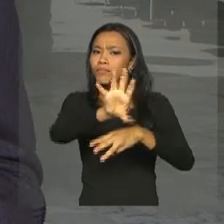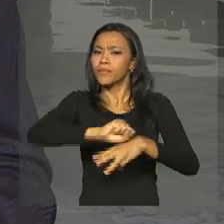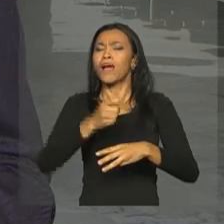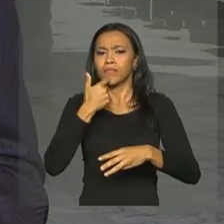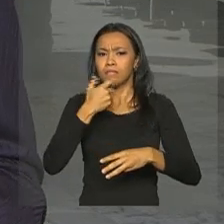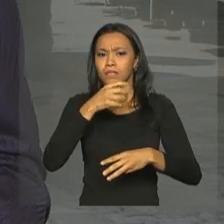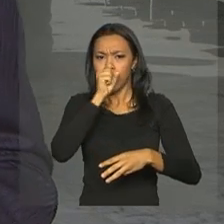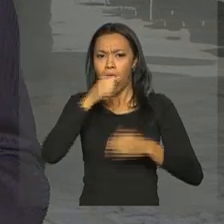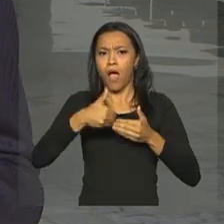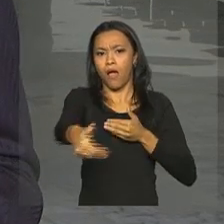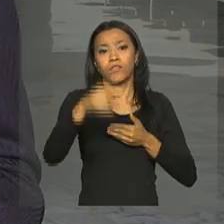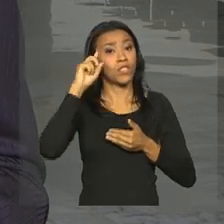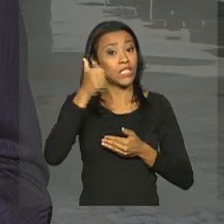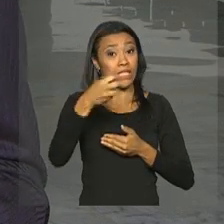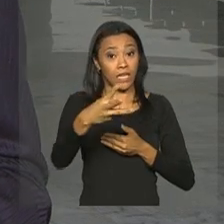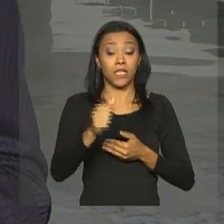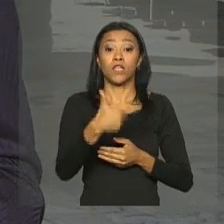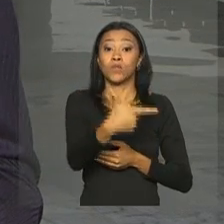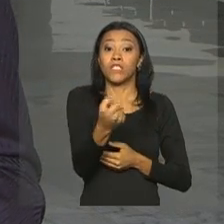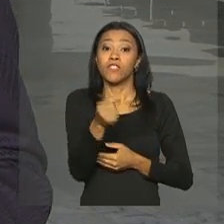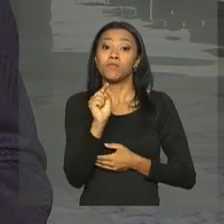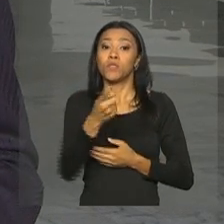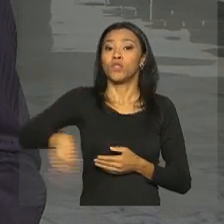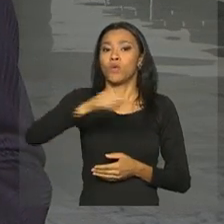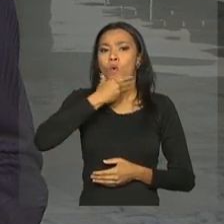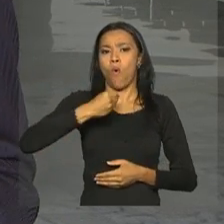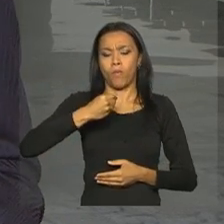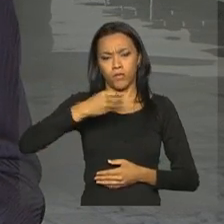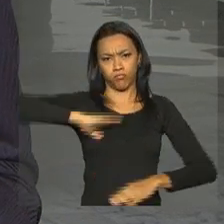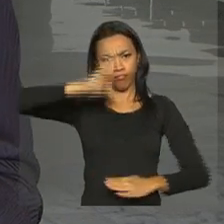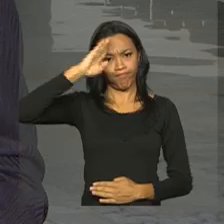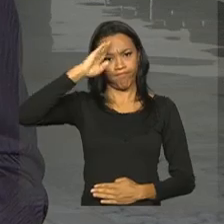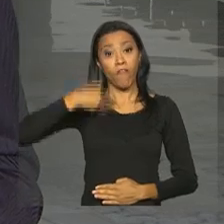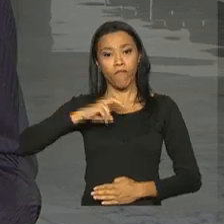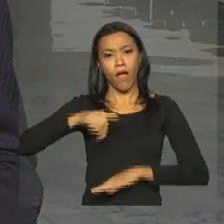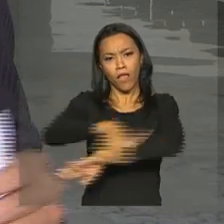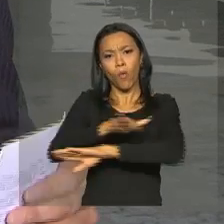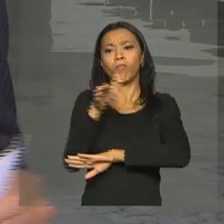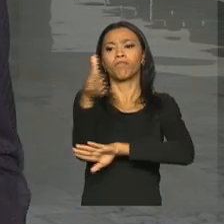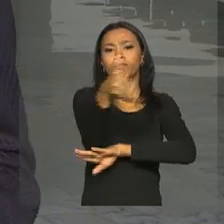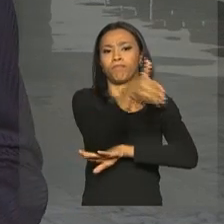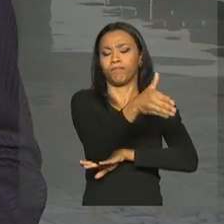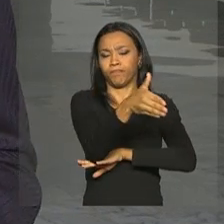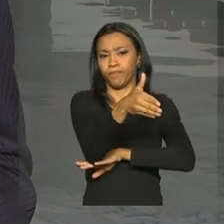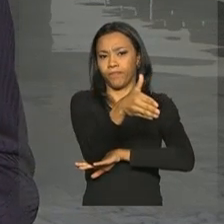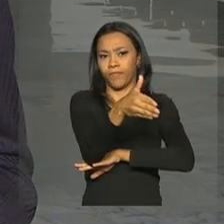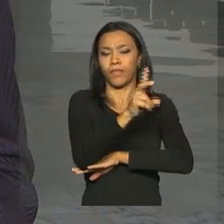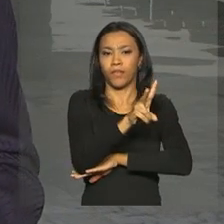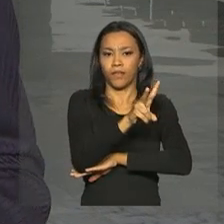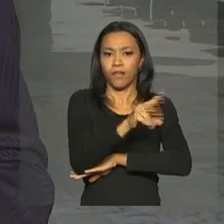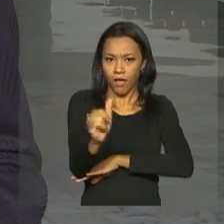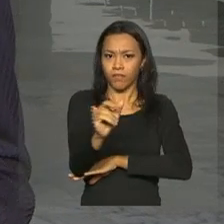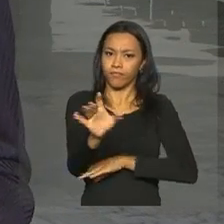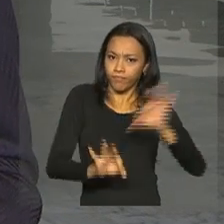sábado, dia 13, quando 220 mil homens das Forças Armadas estarão nas ruas para realizar ações